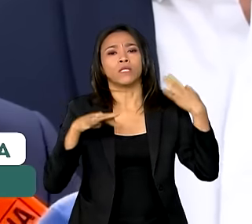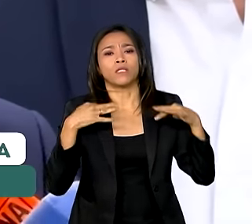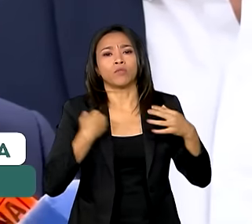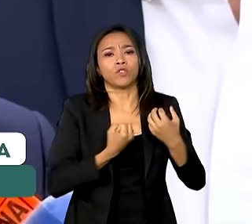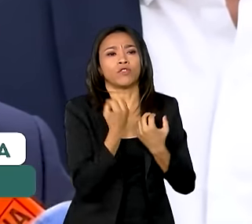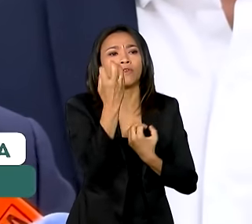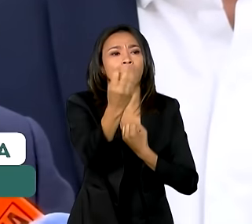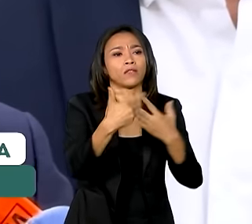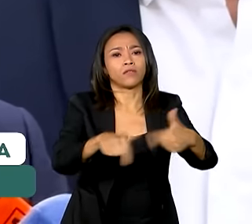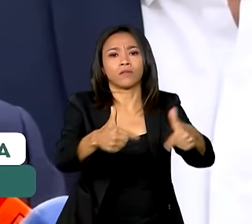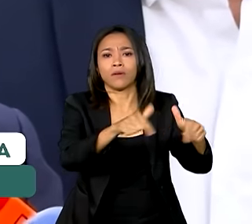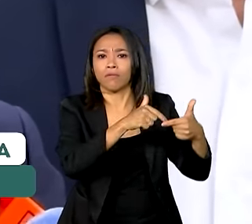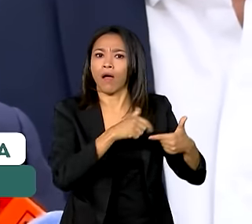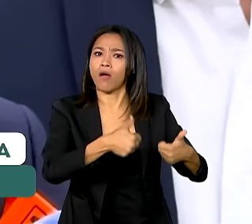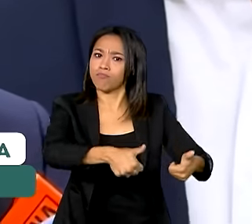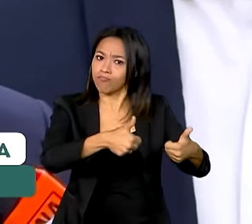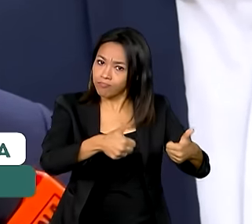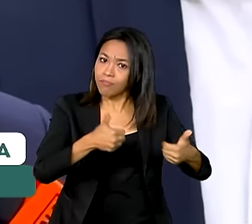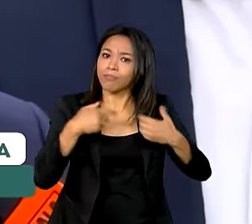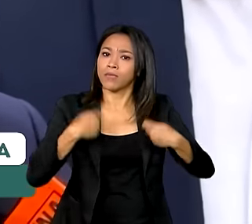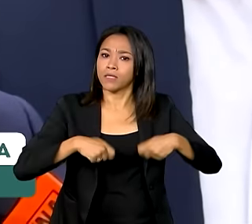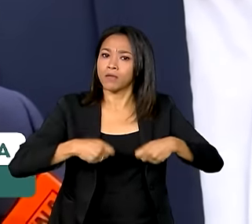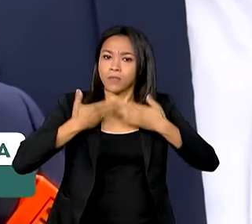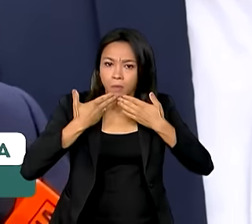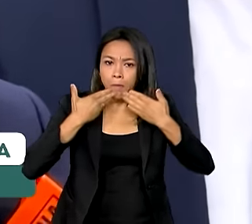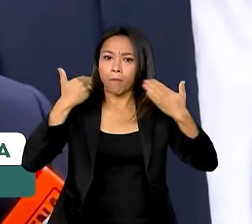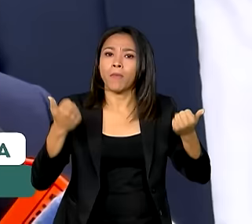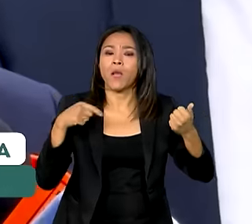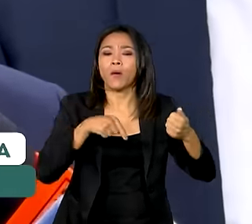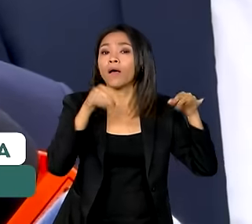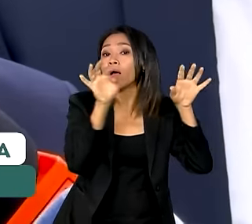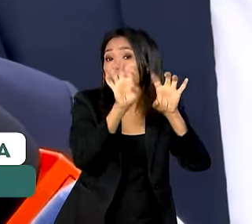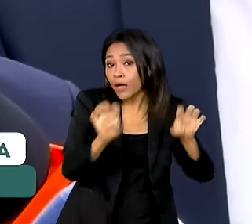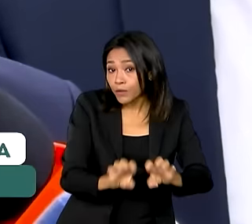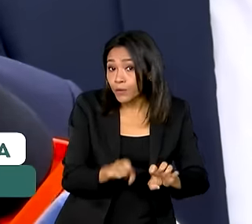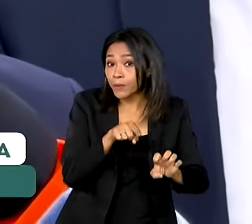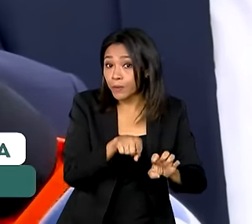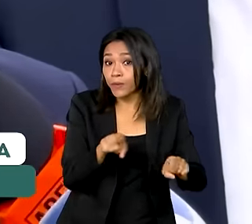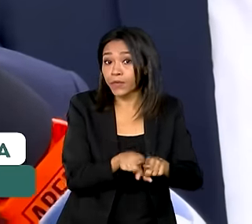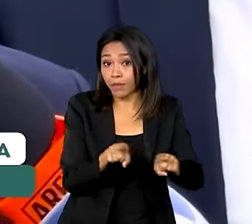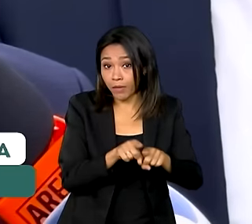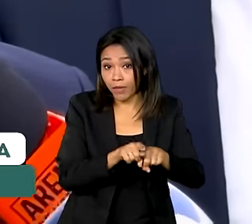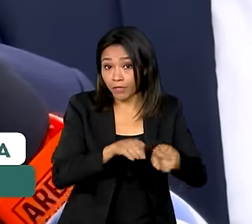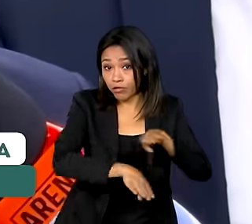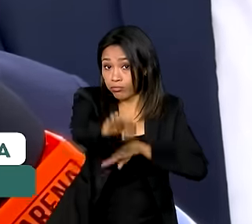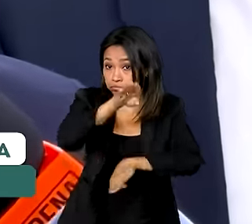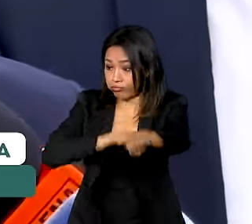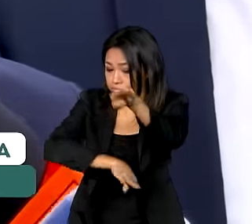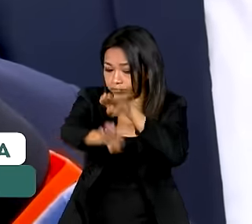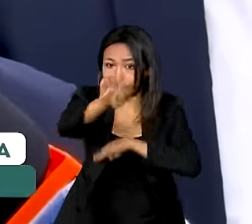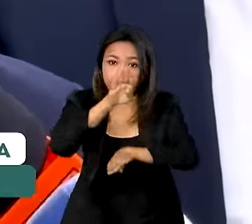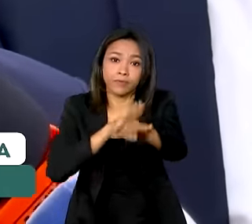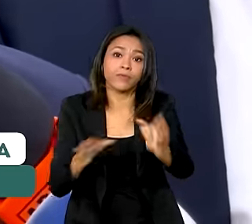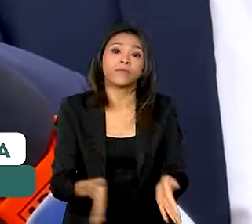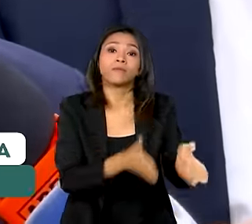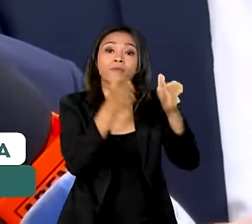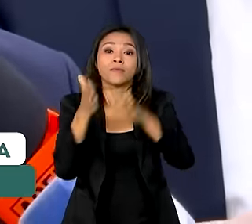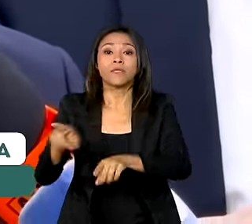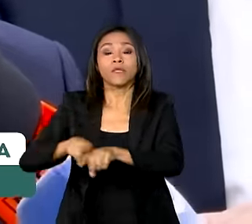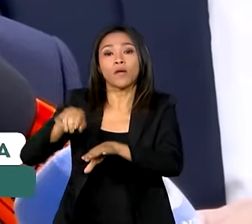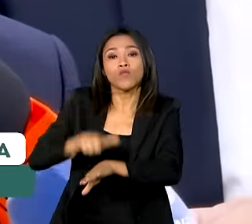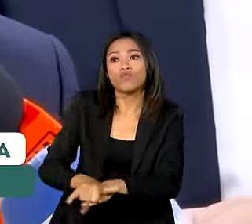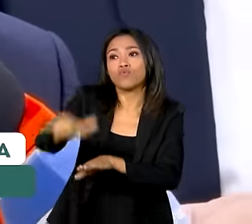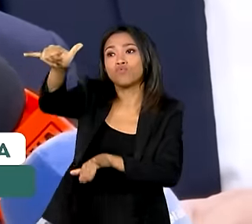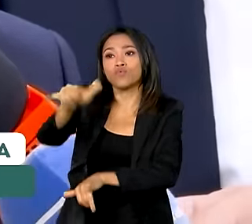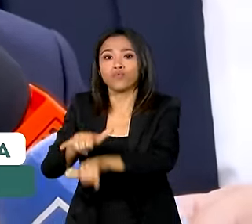pujante. A gente precisa melhorar cada vez mais a nossa infraestrutura rodoviária, a nossa infraestrutura aeroportuária